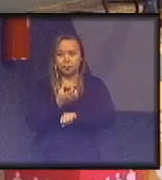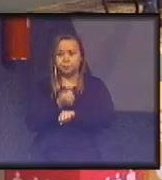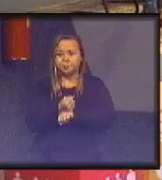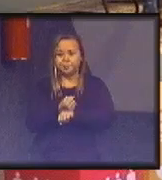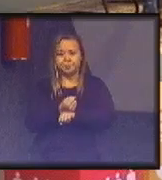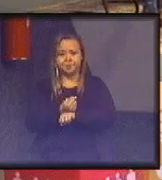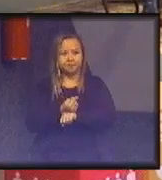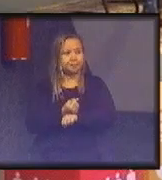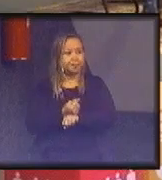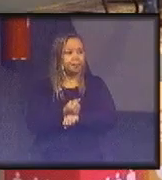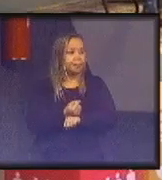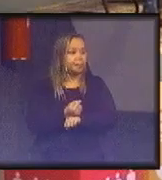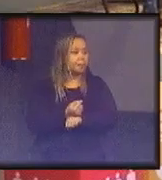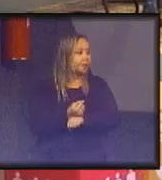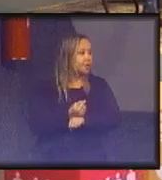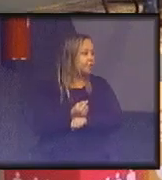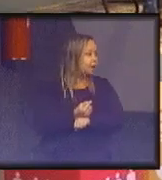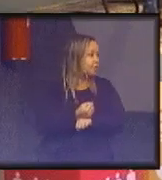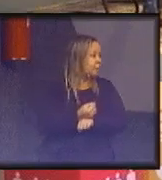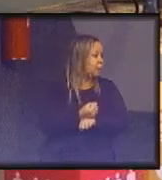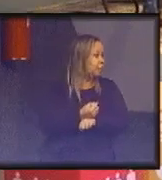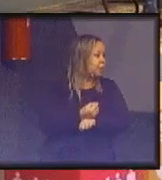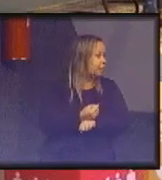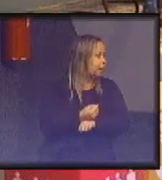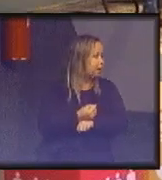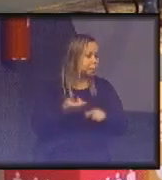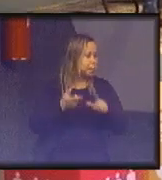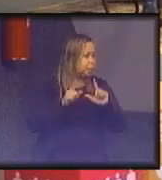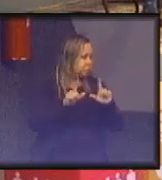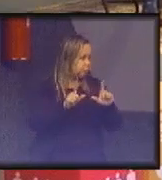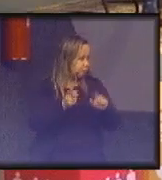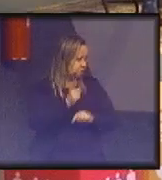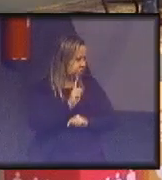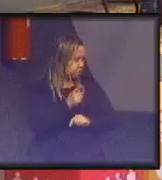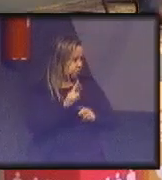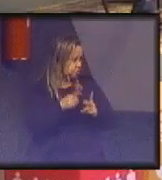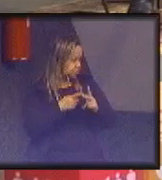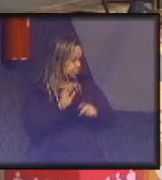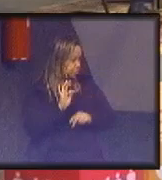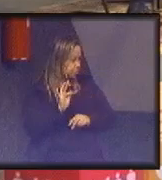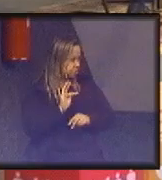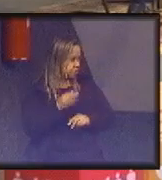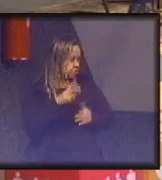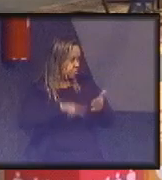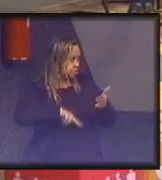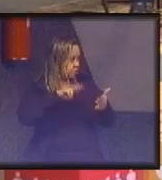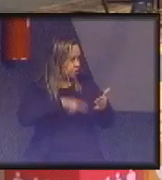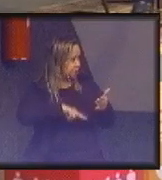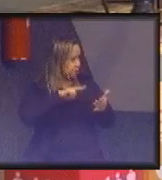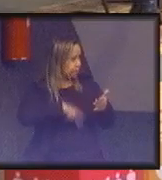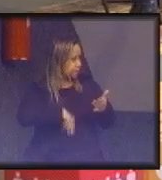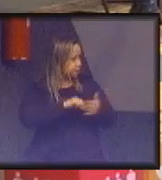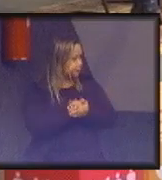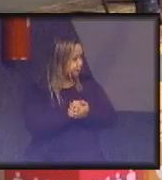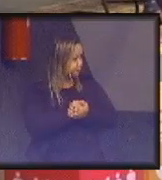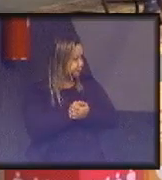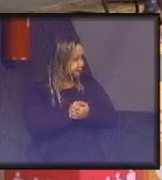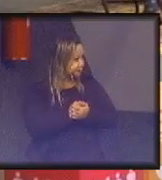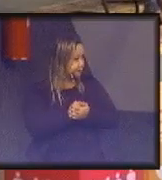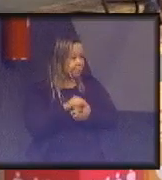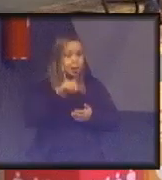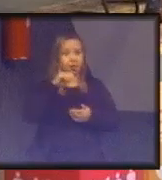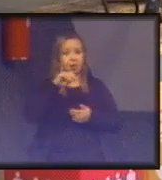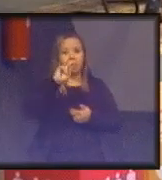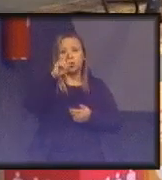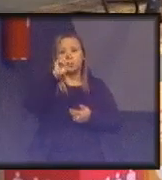é que eu não estou vendo aqui, o monitor não está funcionando. Eu vou para ali, para ler para vocês. O doutor Hélio